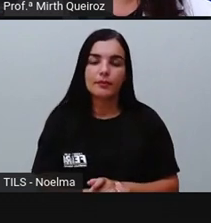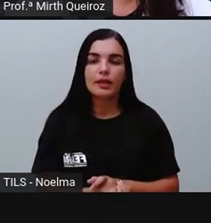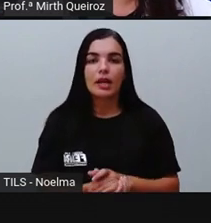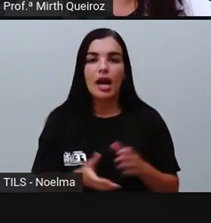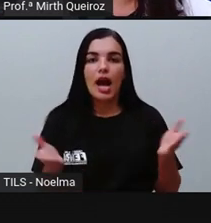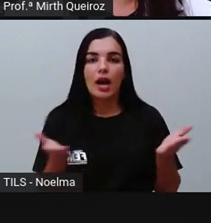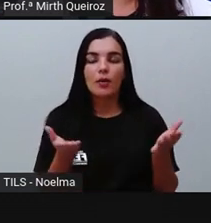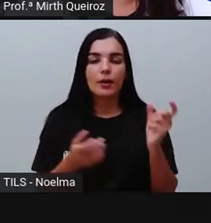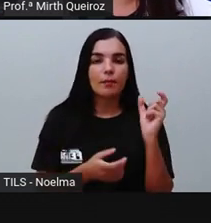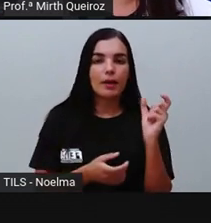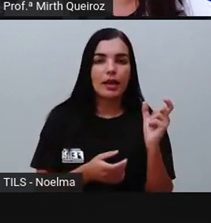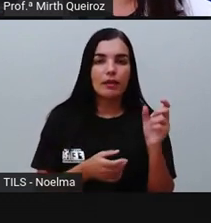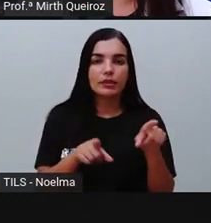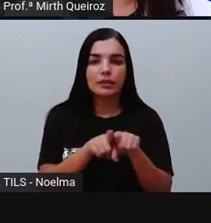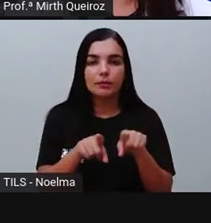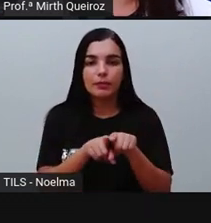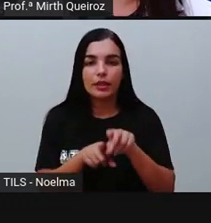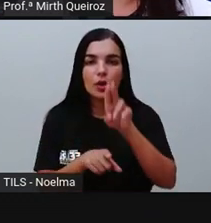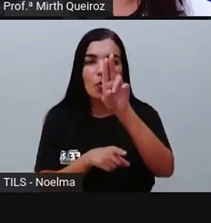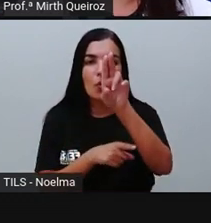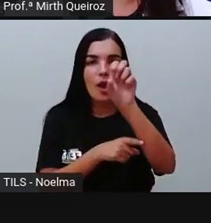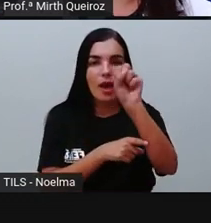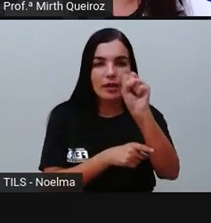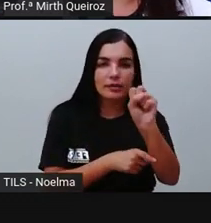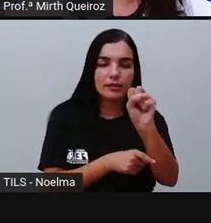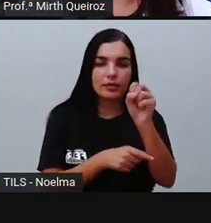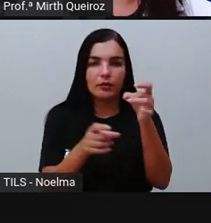Ônus, bônus, termina com S.